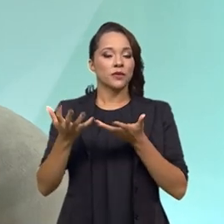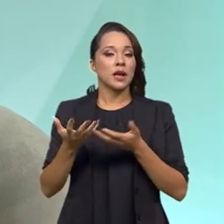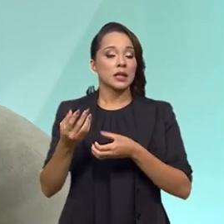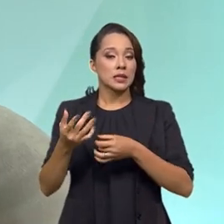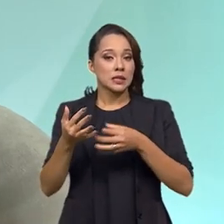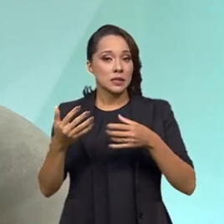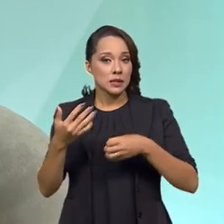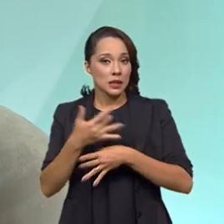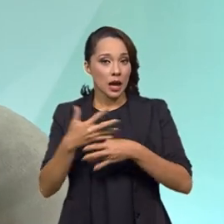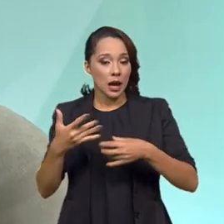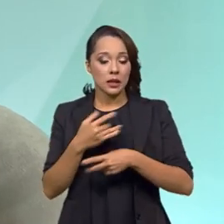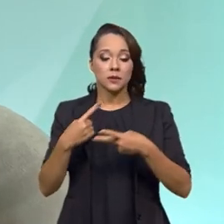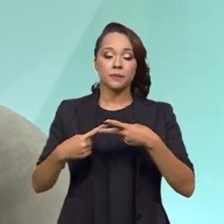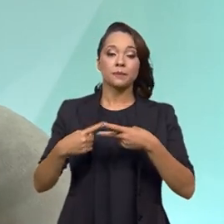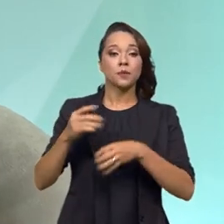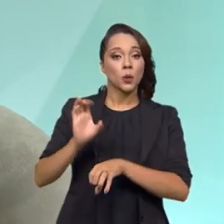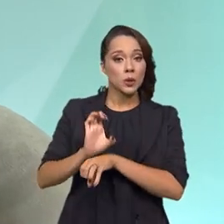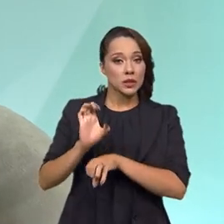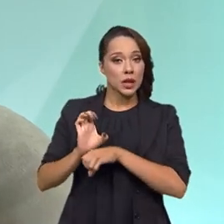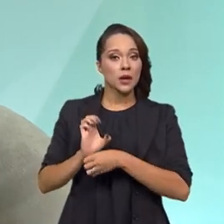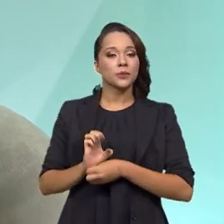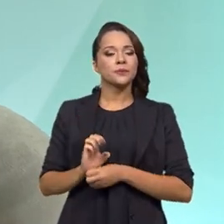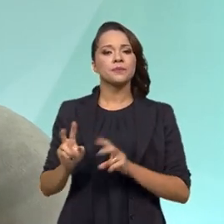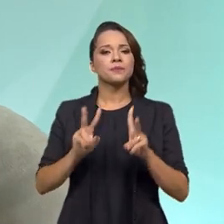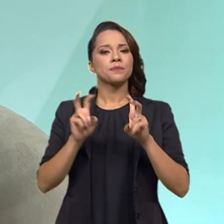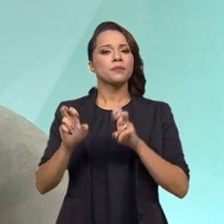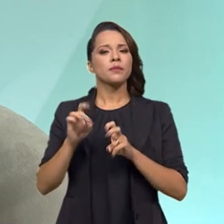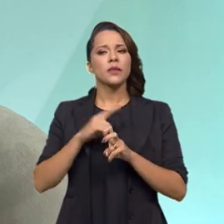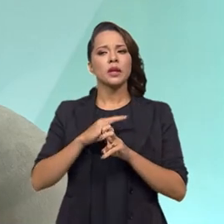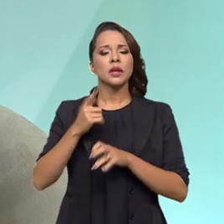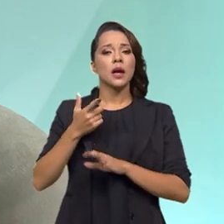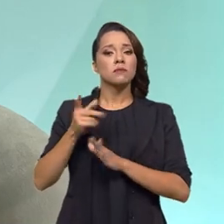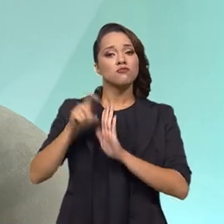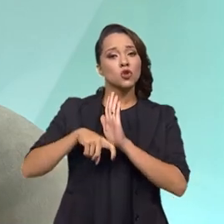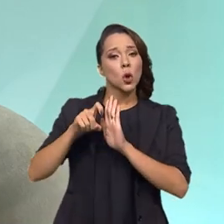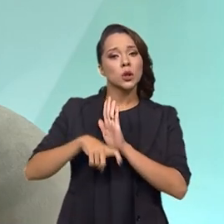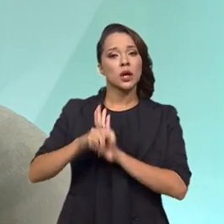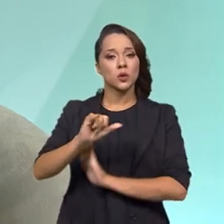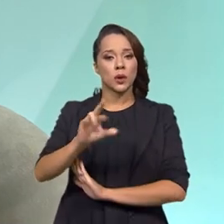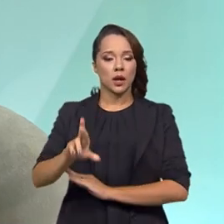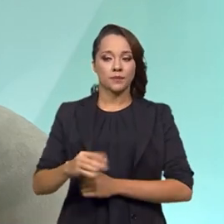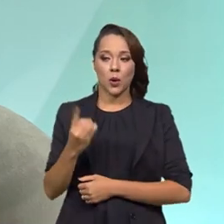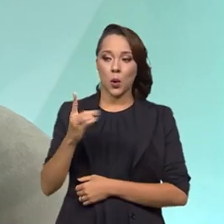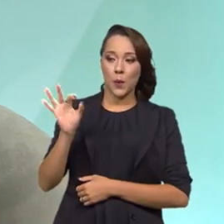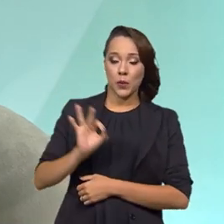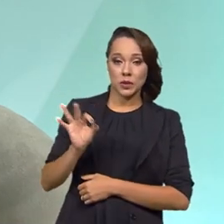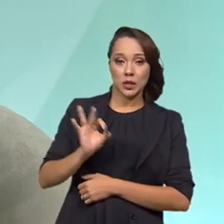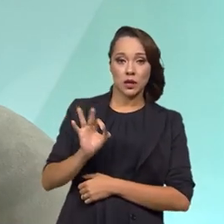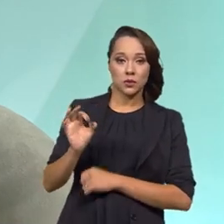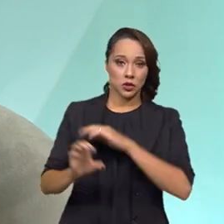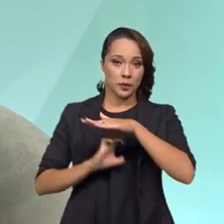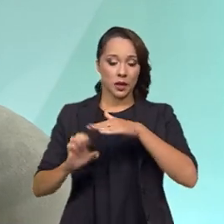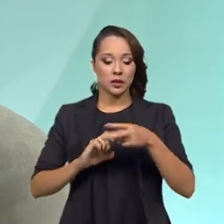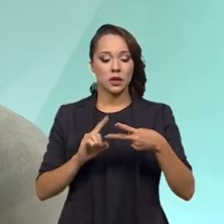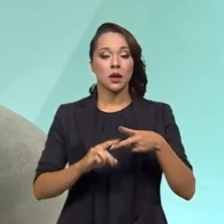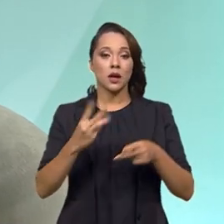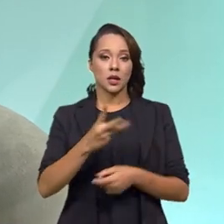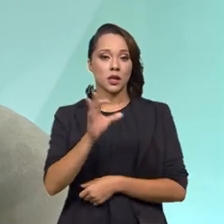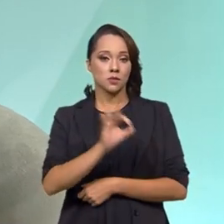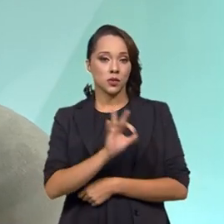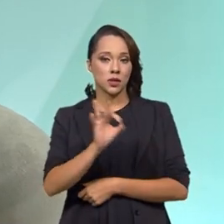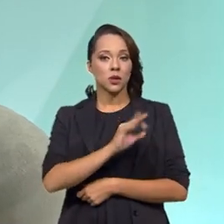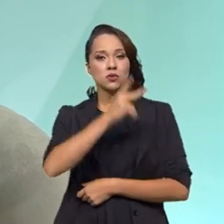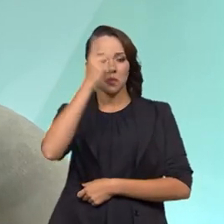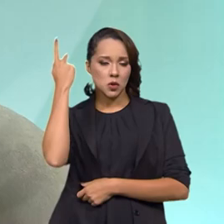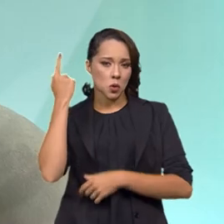cidades e os seus estados a respeito das deduções no imposto de renda. É 1% da pessoa jurídica e 3% da